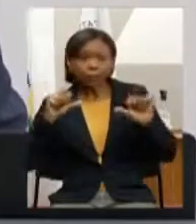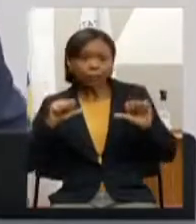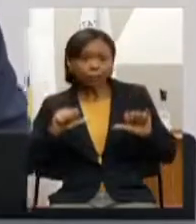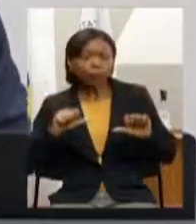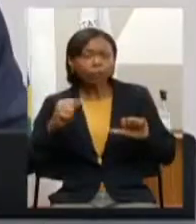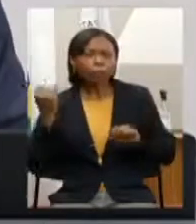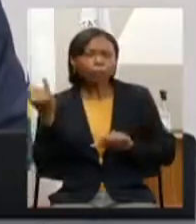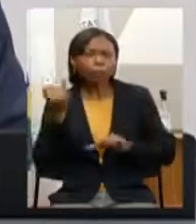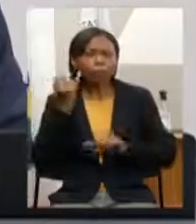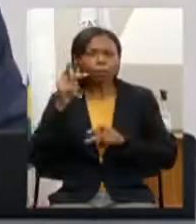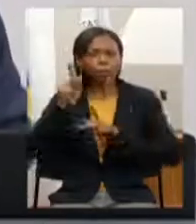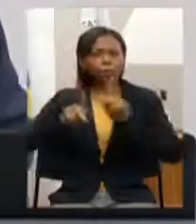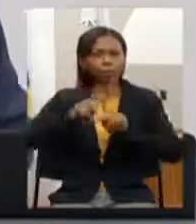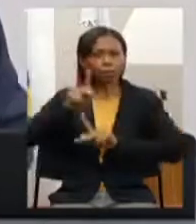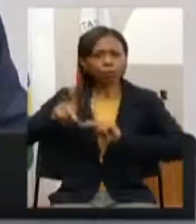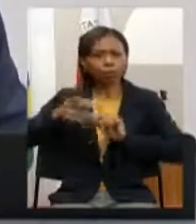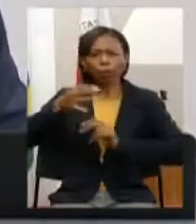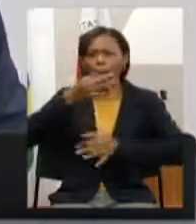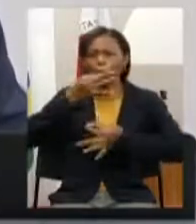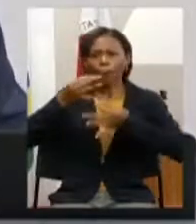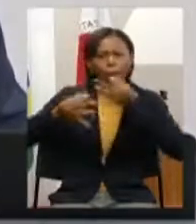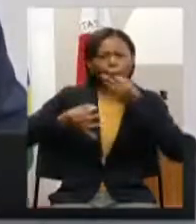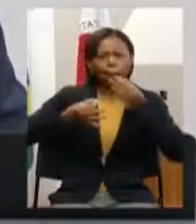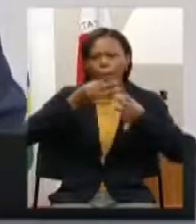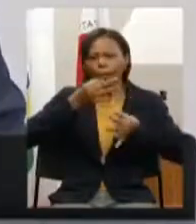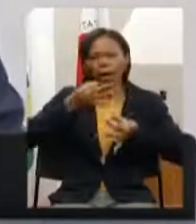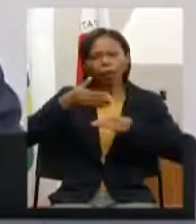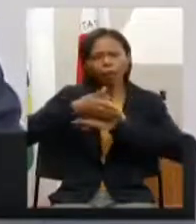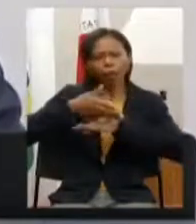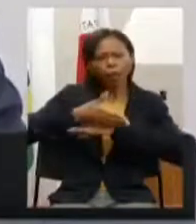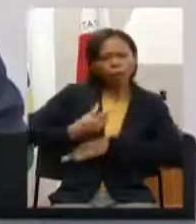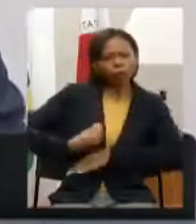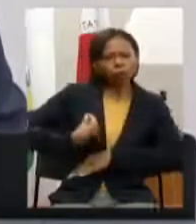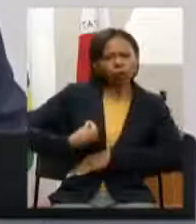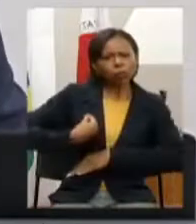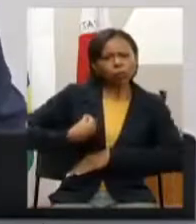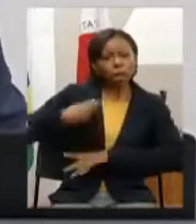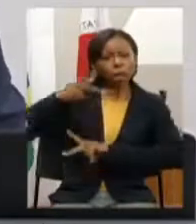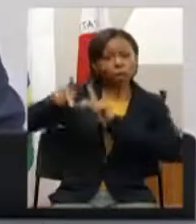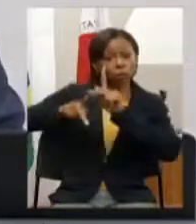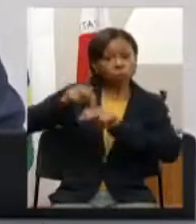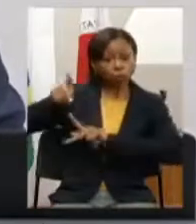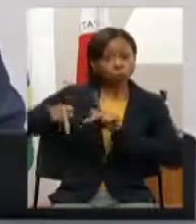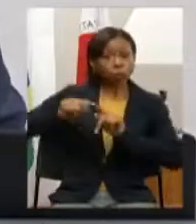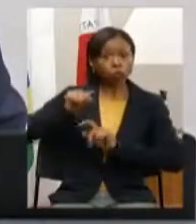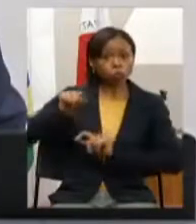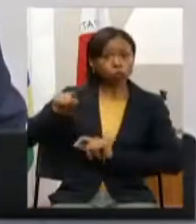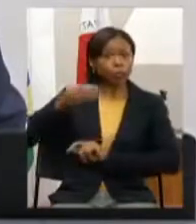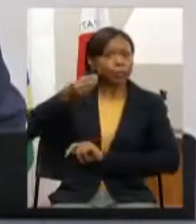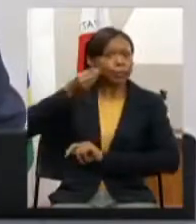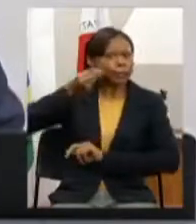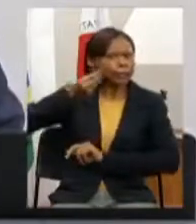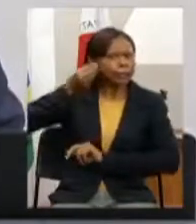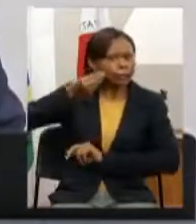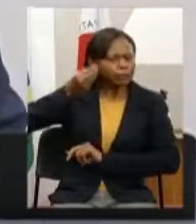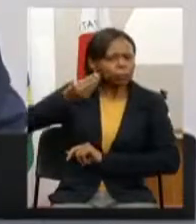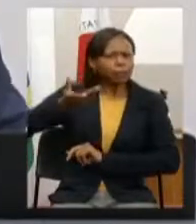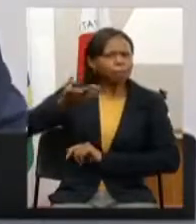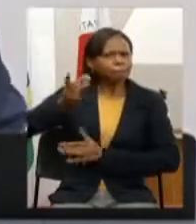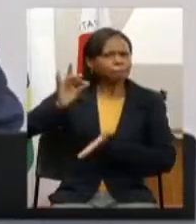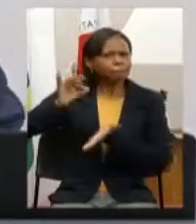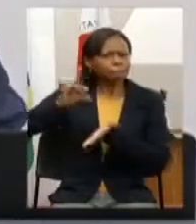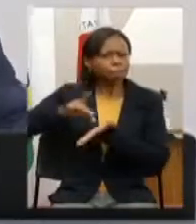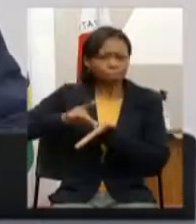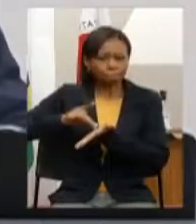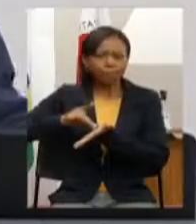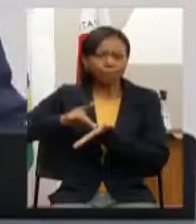são as pessoas as entidades que estão na ponta que presenciam que veem de verdade diz